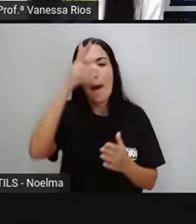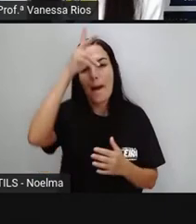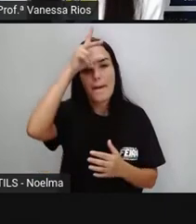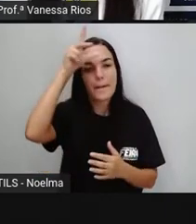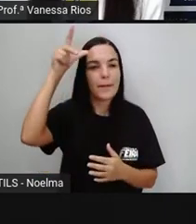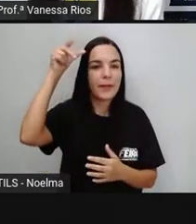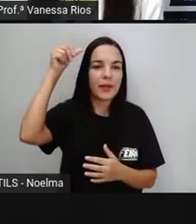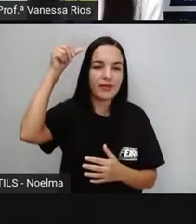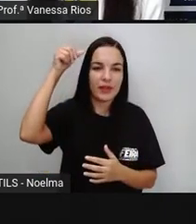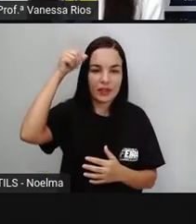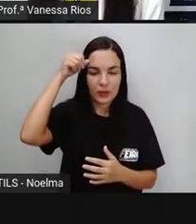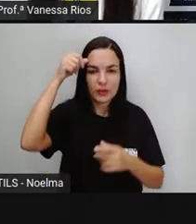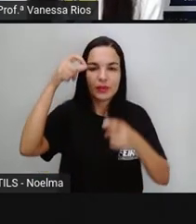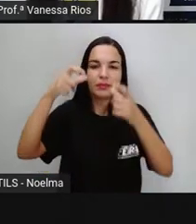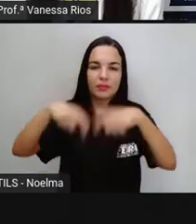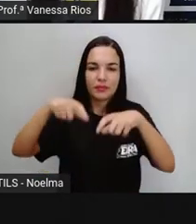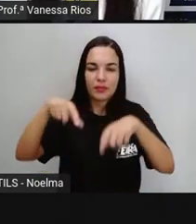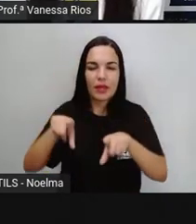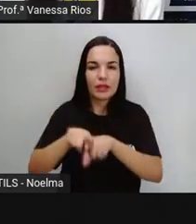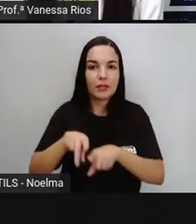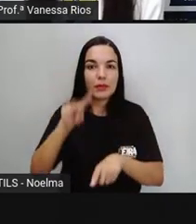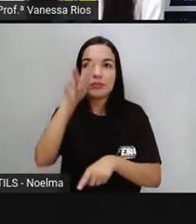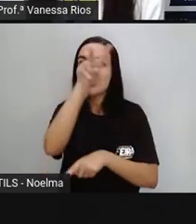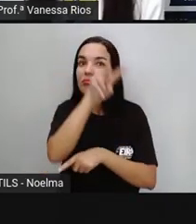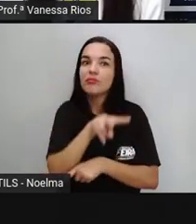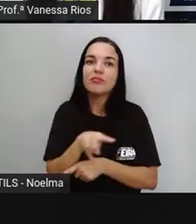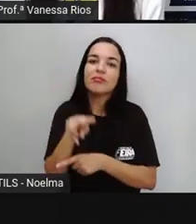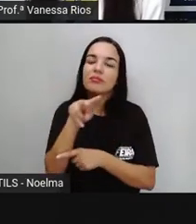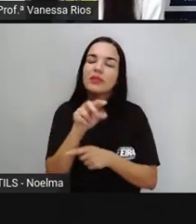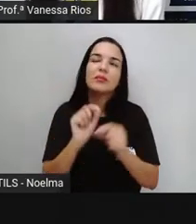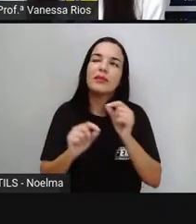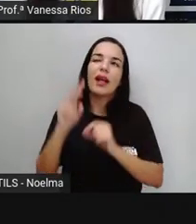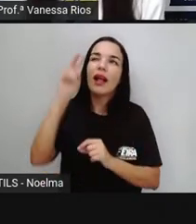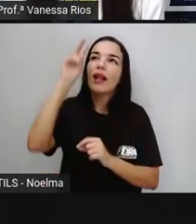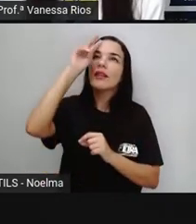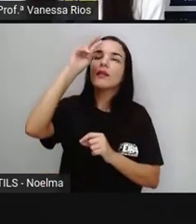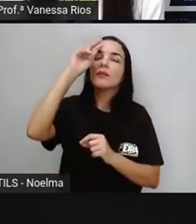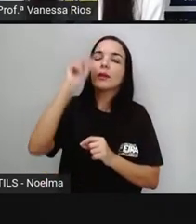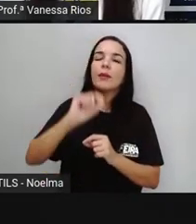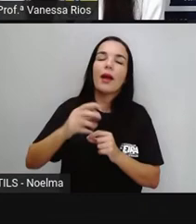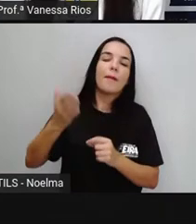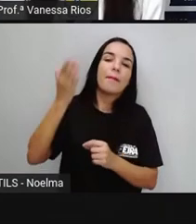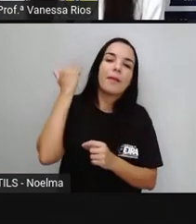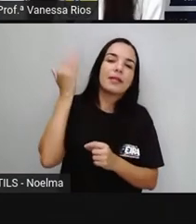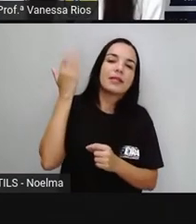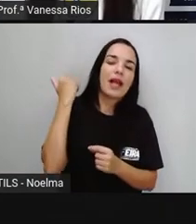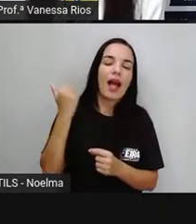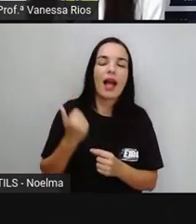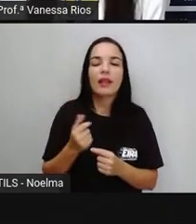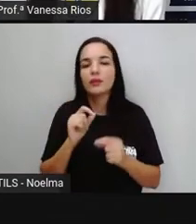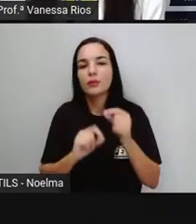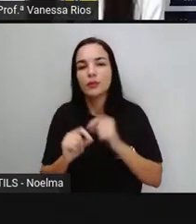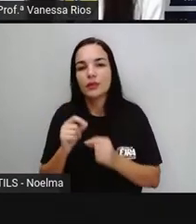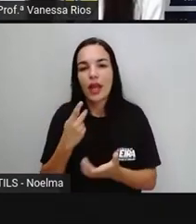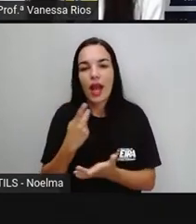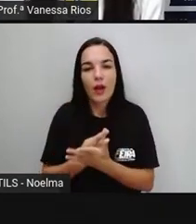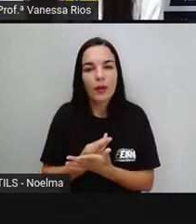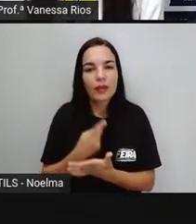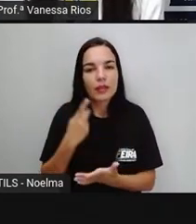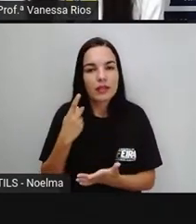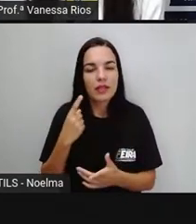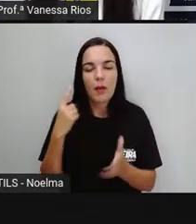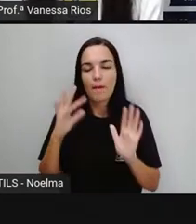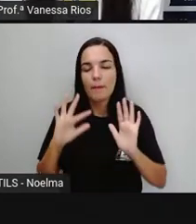esses monumentos, essas construções, porque nos remetem aí ao passado, né? traz lembranças aos fatos que